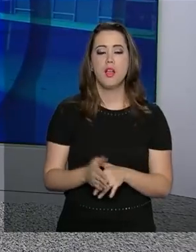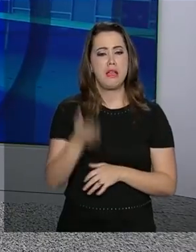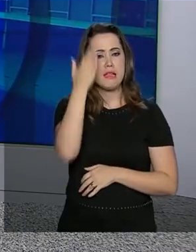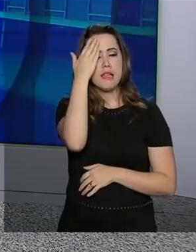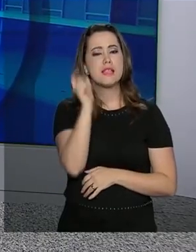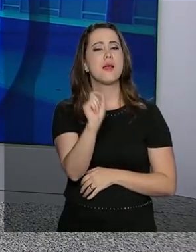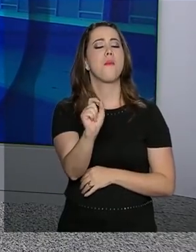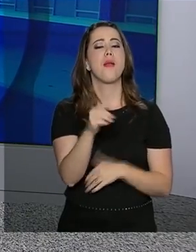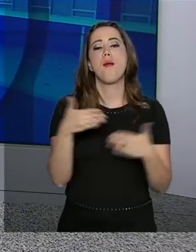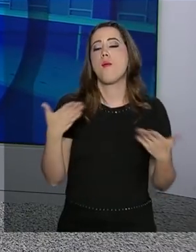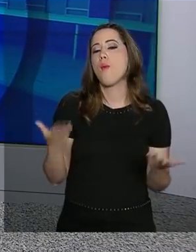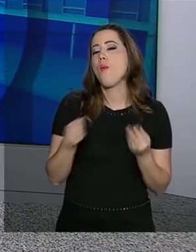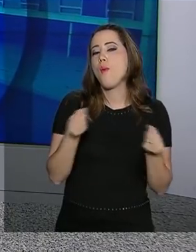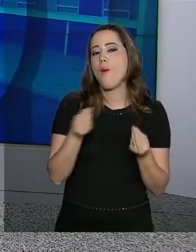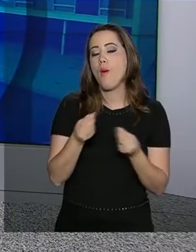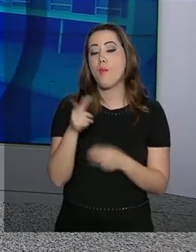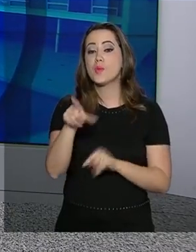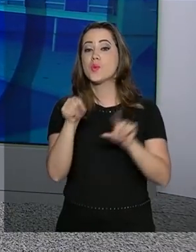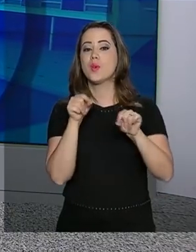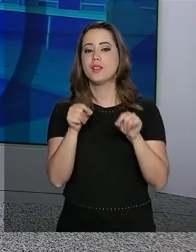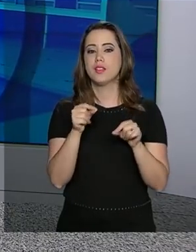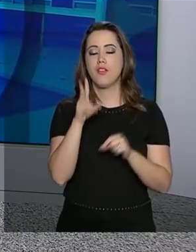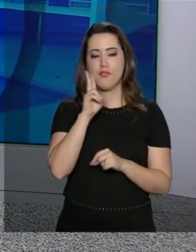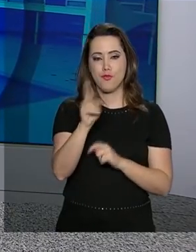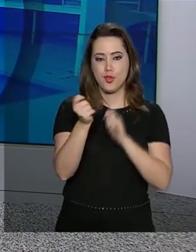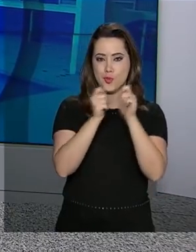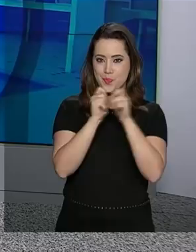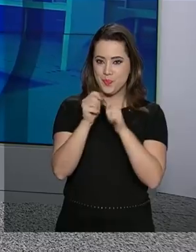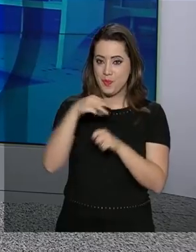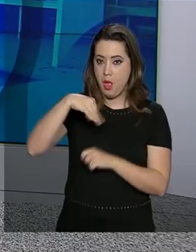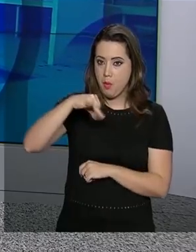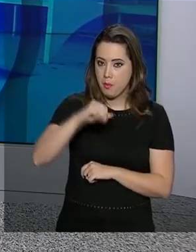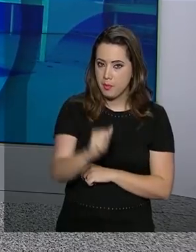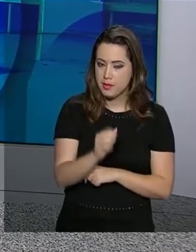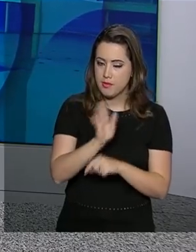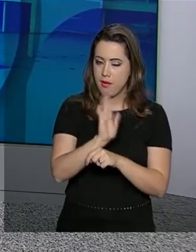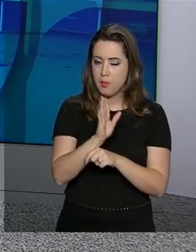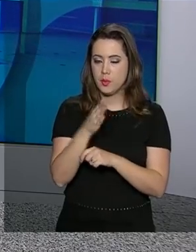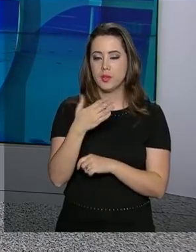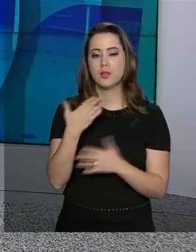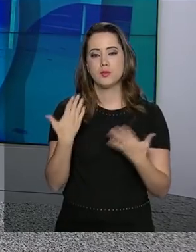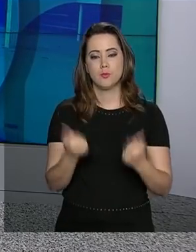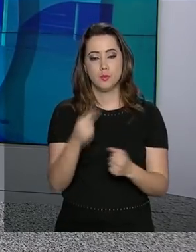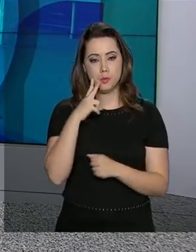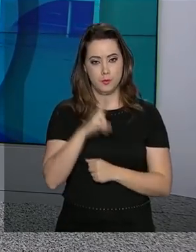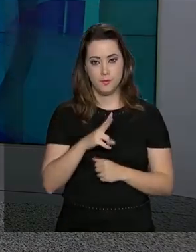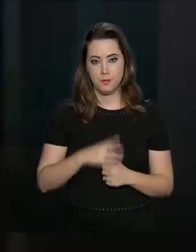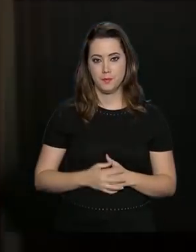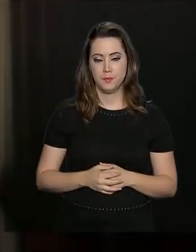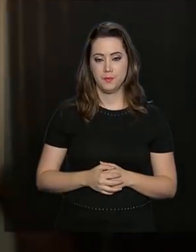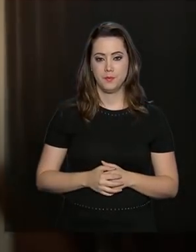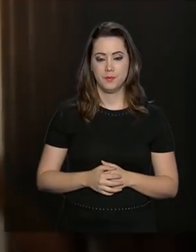Quer saber como essas empresas são escolhidas? Veja na reportagem de Márcia Fernandes.